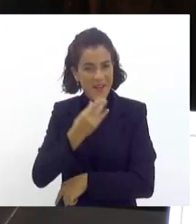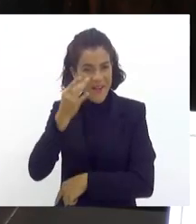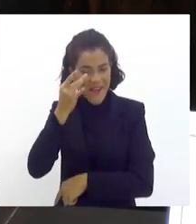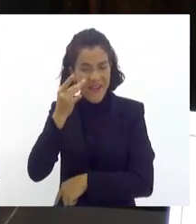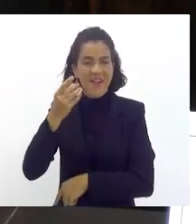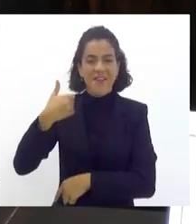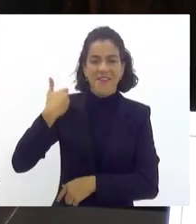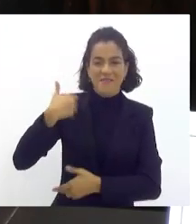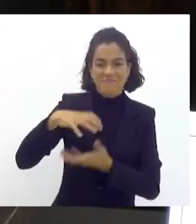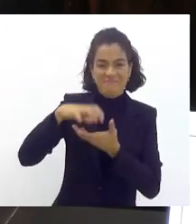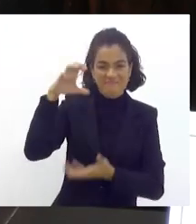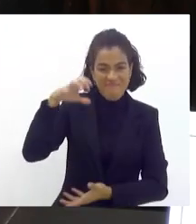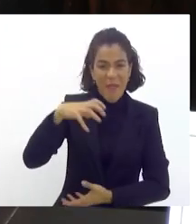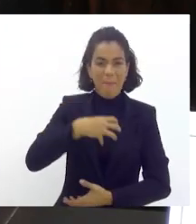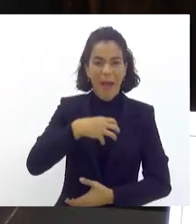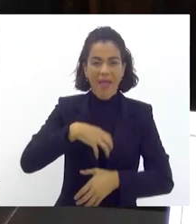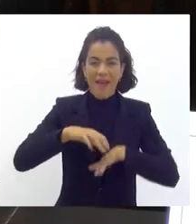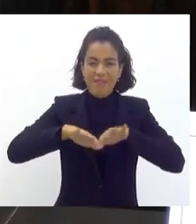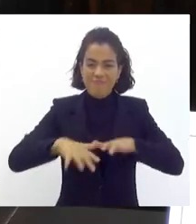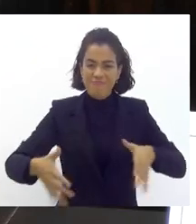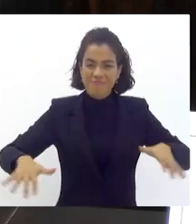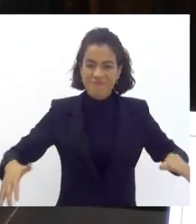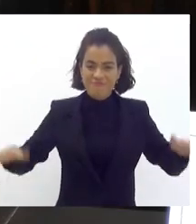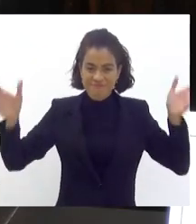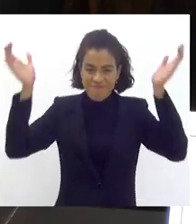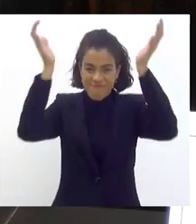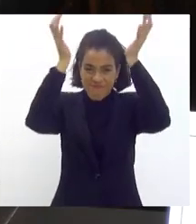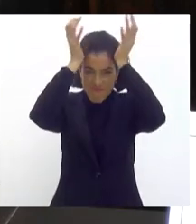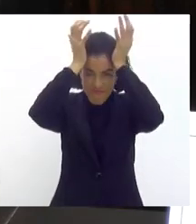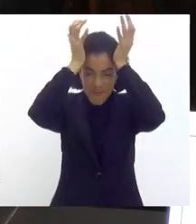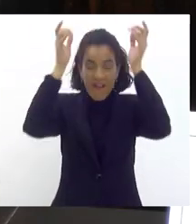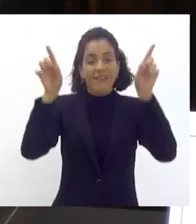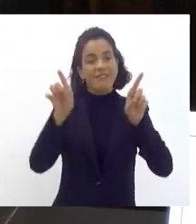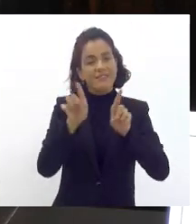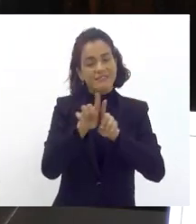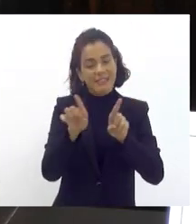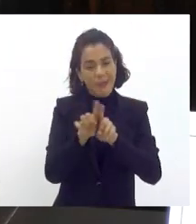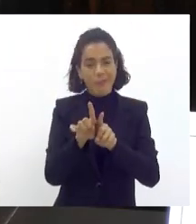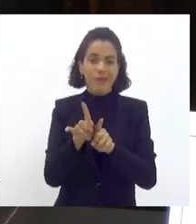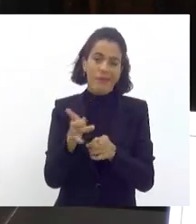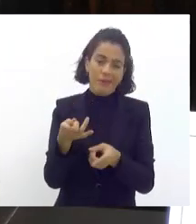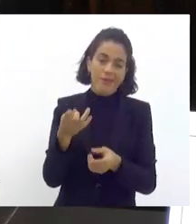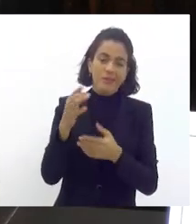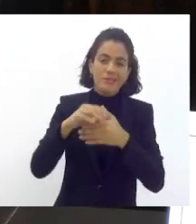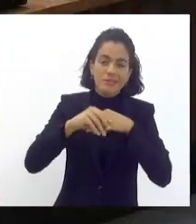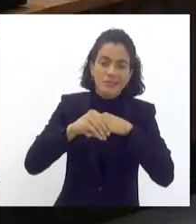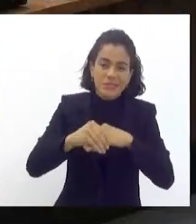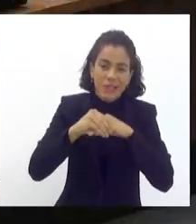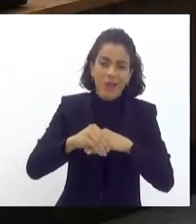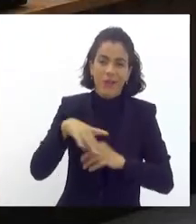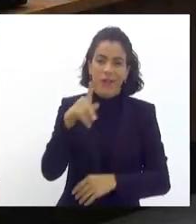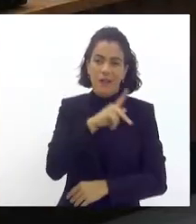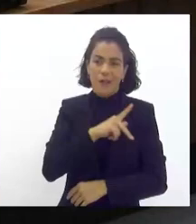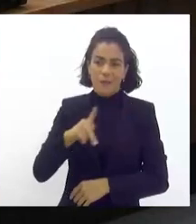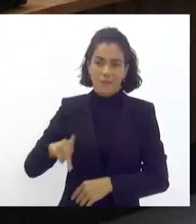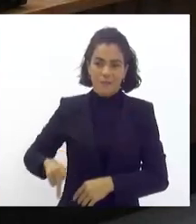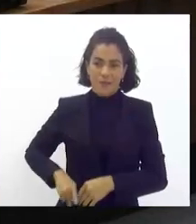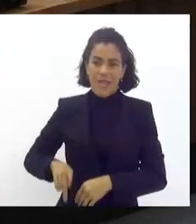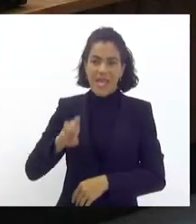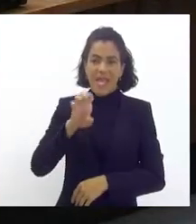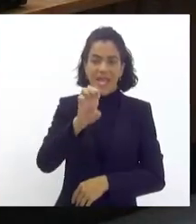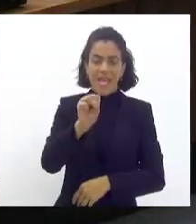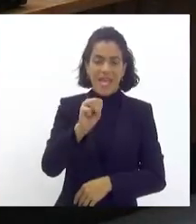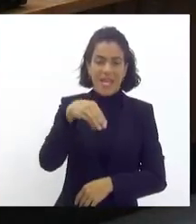guarda sua baiana pessoas tão influentes aqui também dentro desse plenário saudar o presidente da ESME Rio